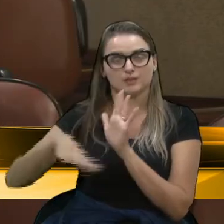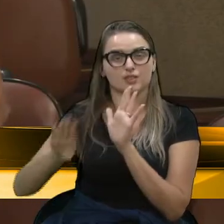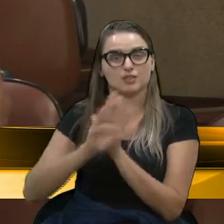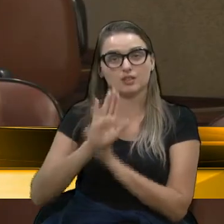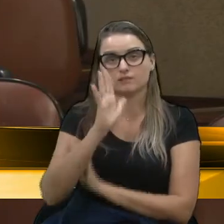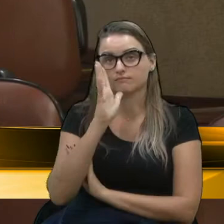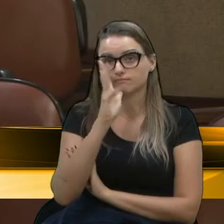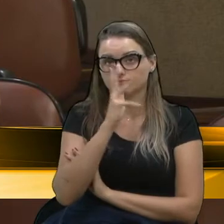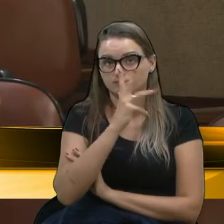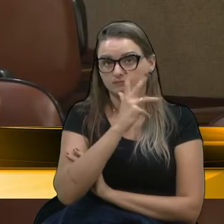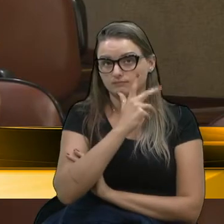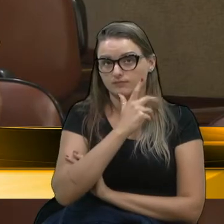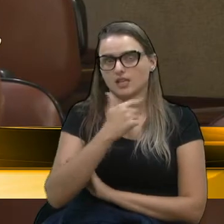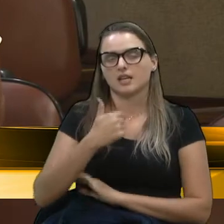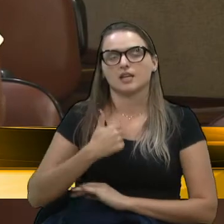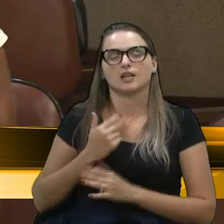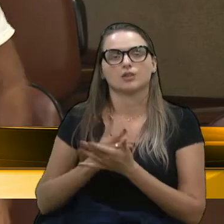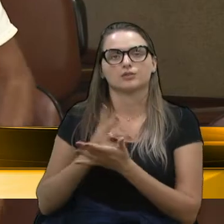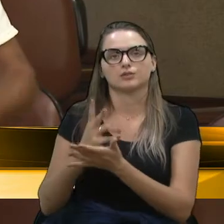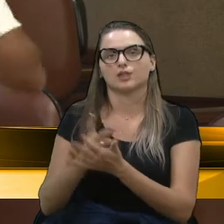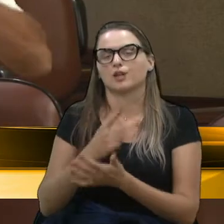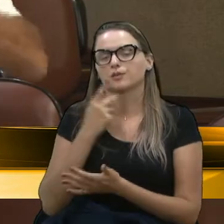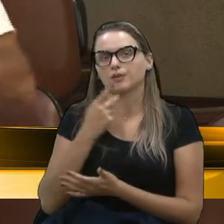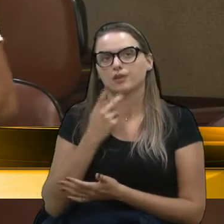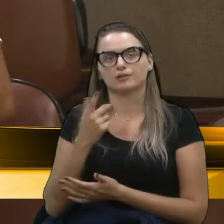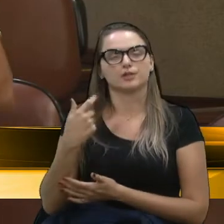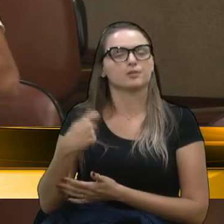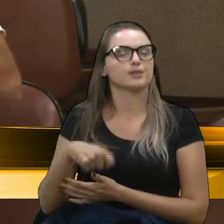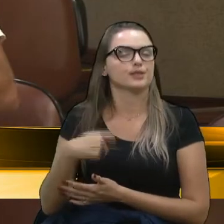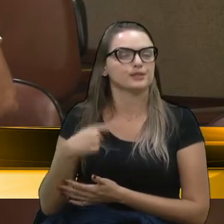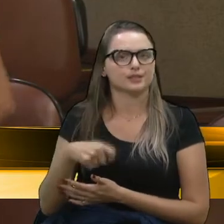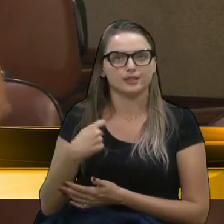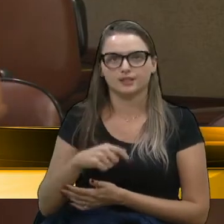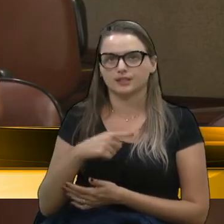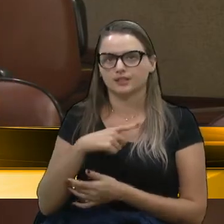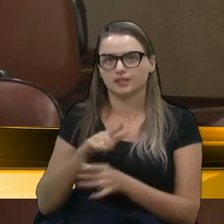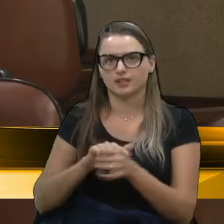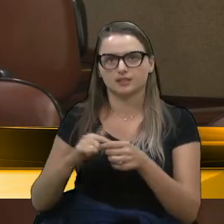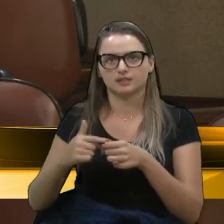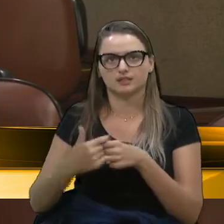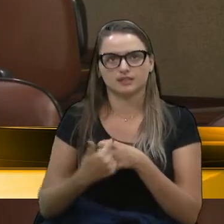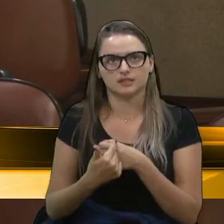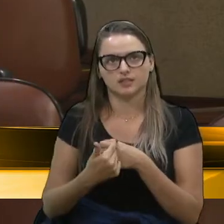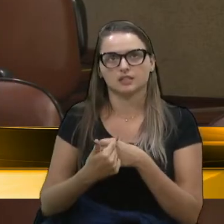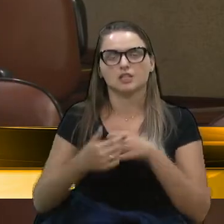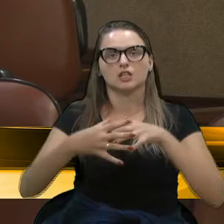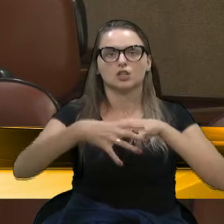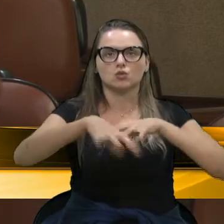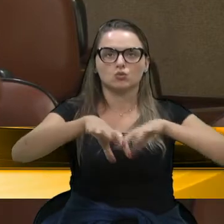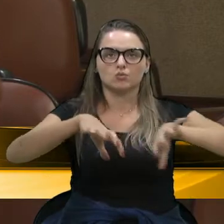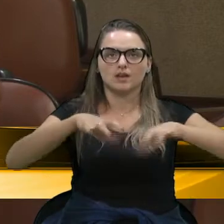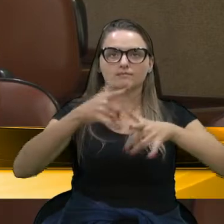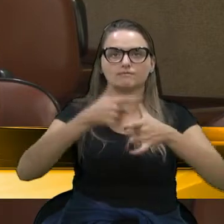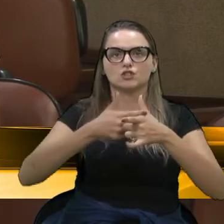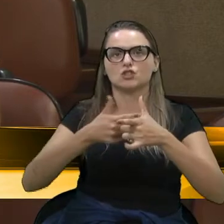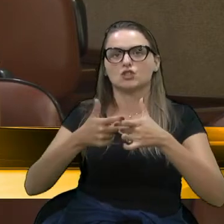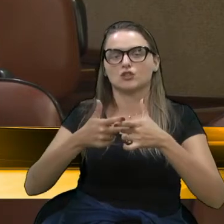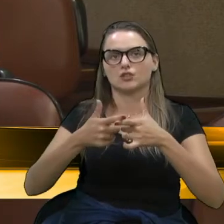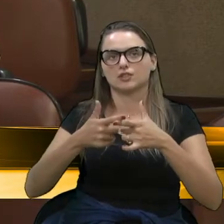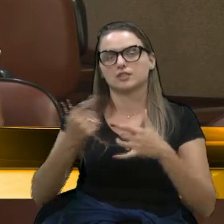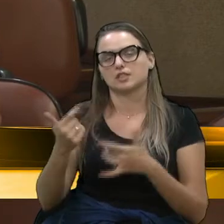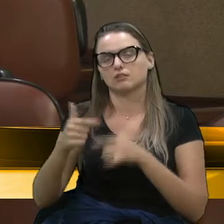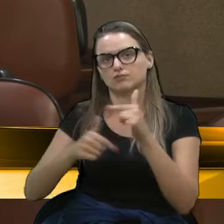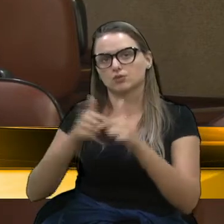Eu estou sempre falando que há uma grande necessidade em nossa cidade de uma descentralização desse